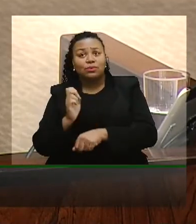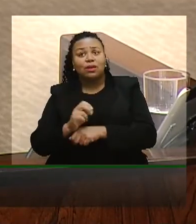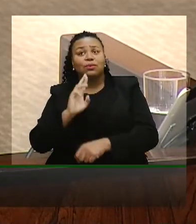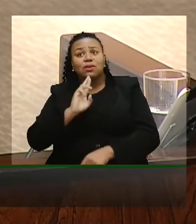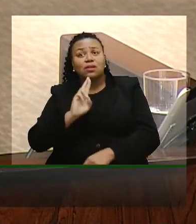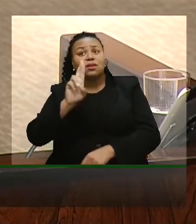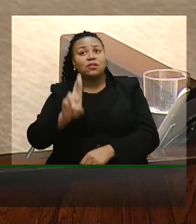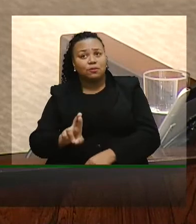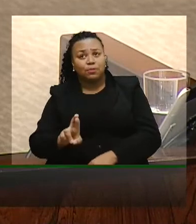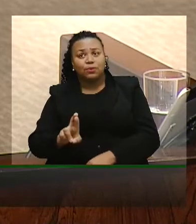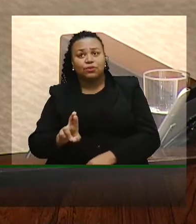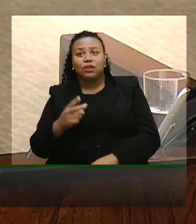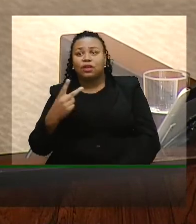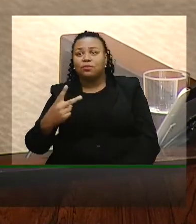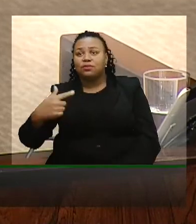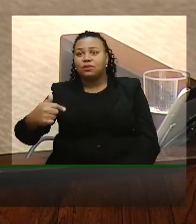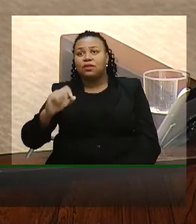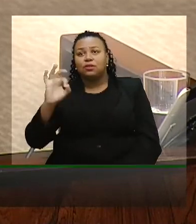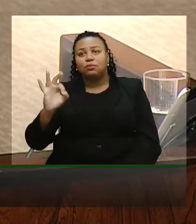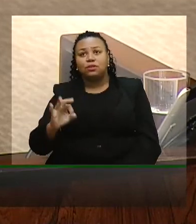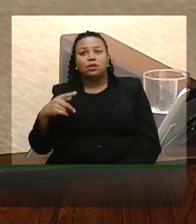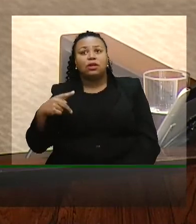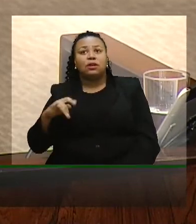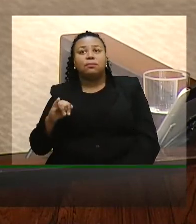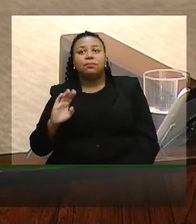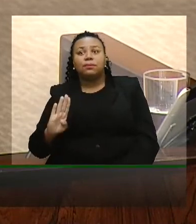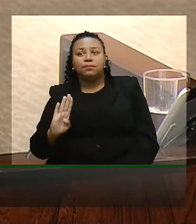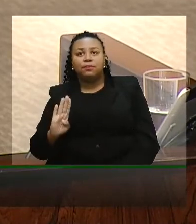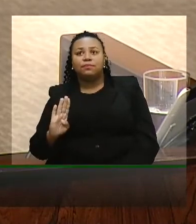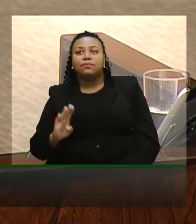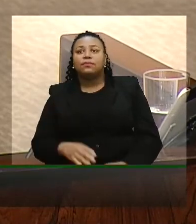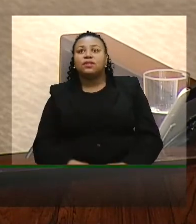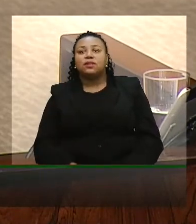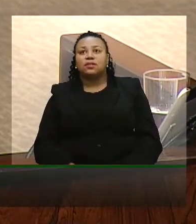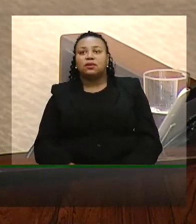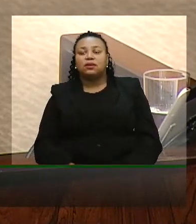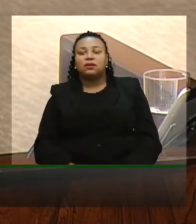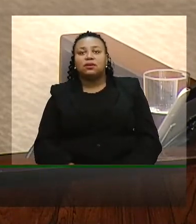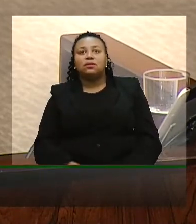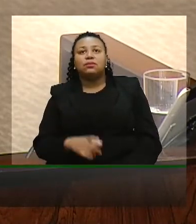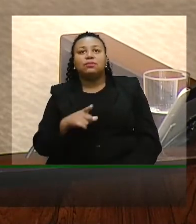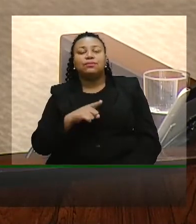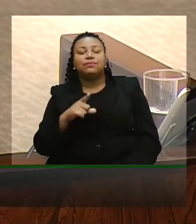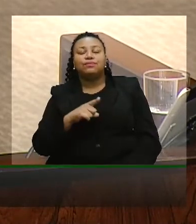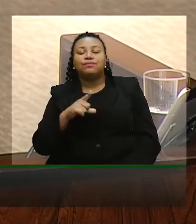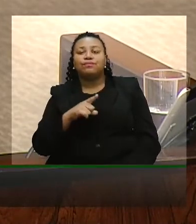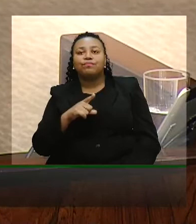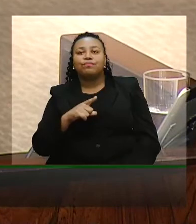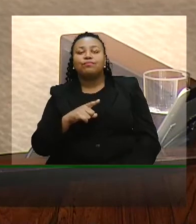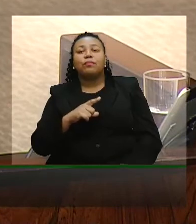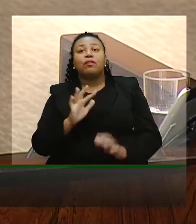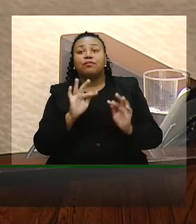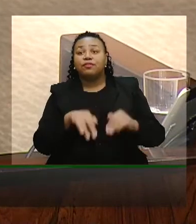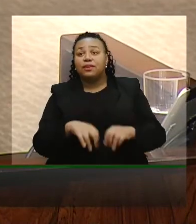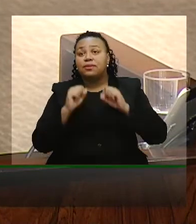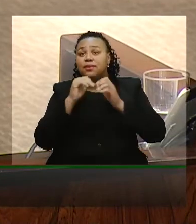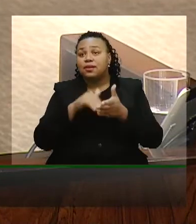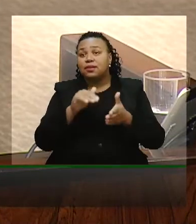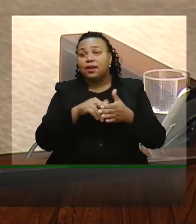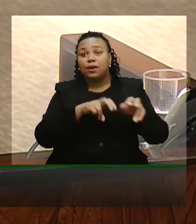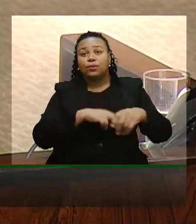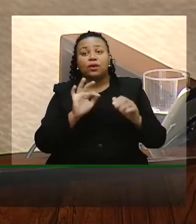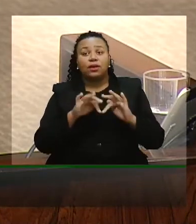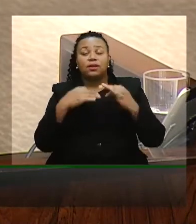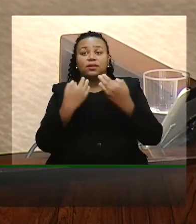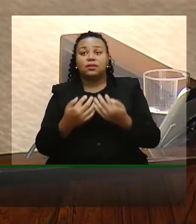responde por 27% do PIB me pergunto qual a agricultura familiar no estado pois extinguiu a secretaria da agricultura